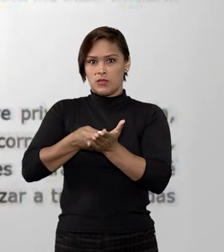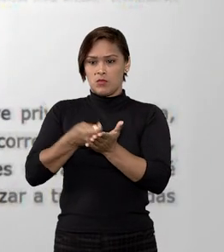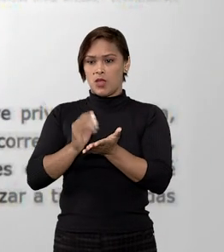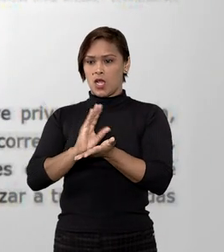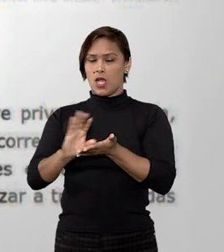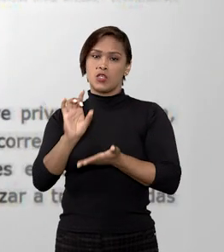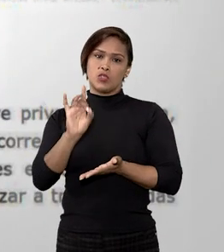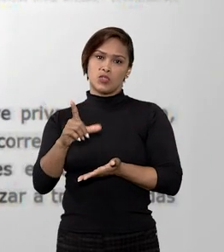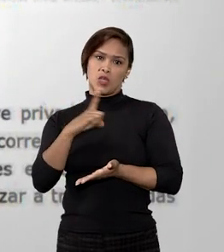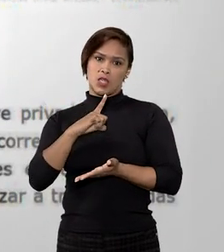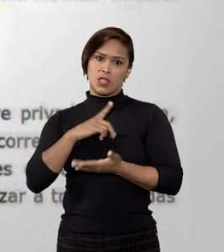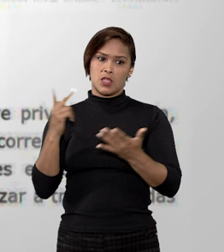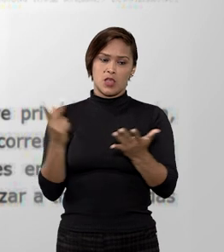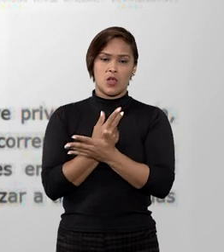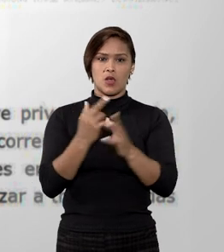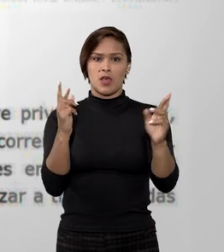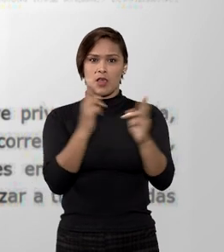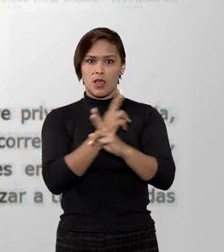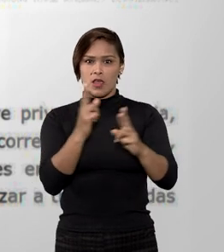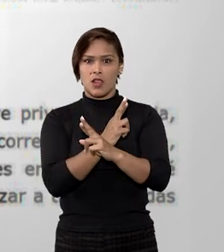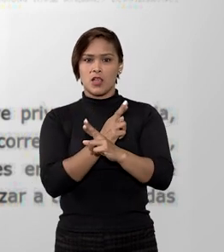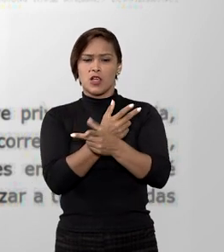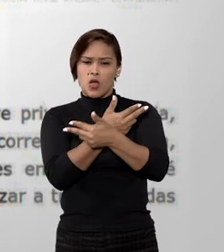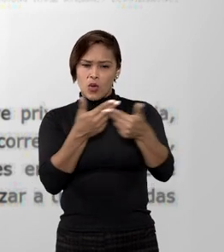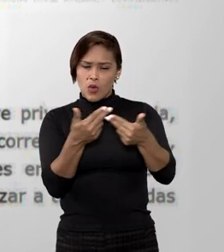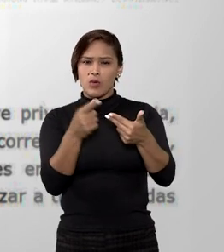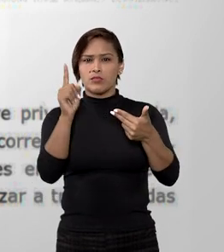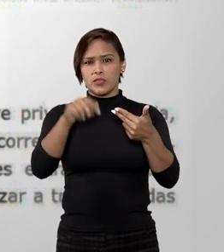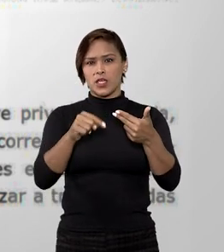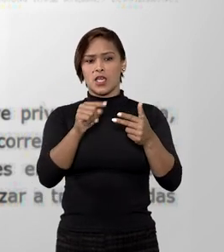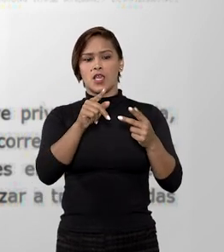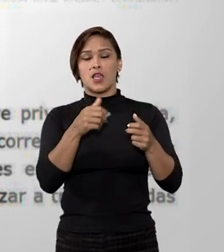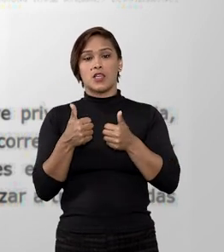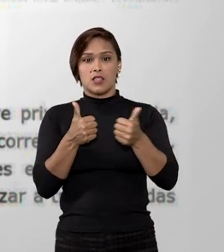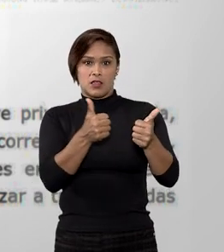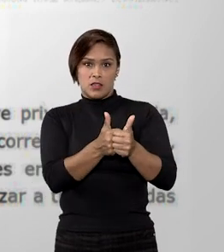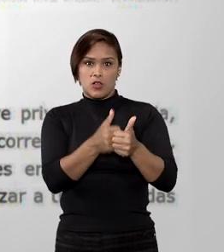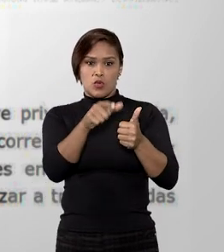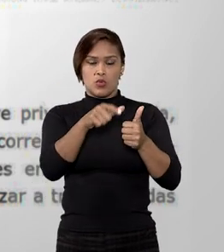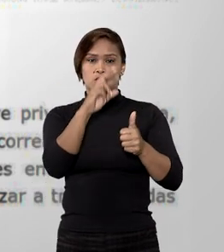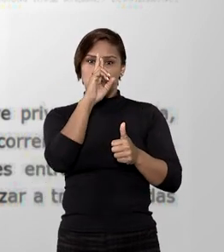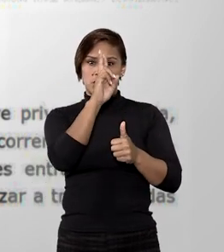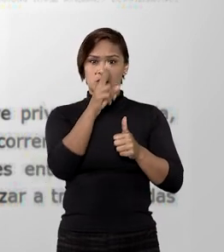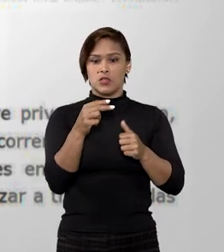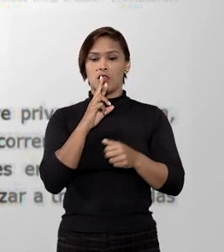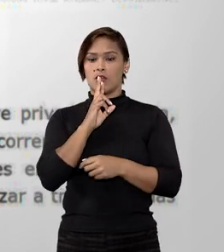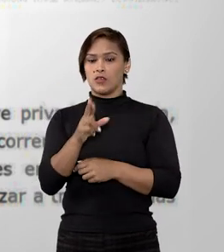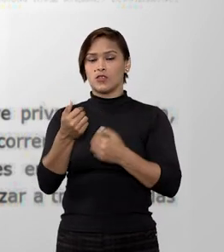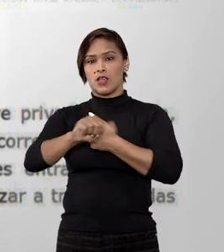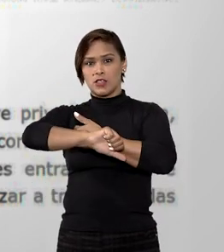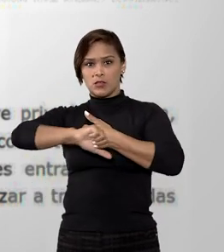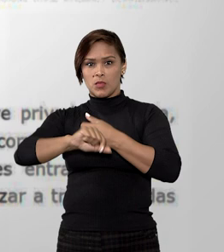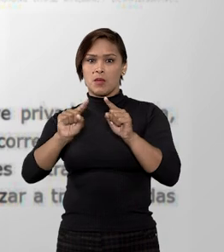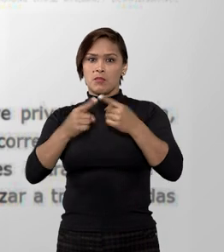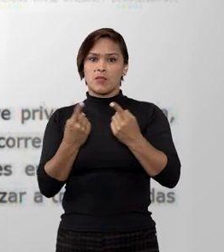indenizar só existe quando há relação de causalidade entre a conduta do agente e o resultado danoso. No entanto,